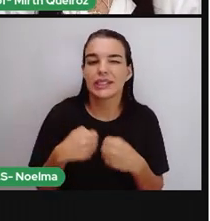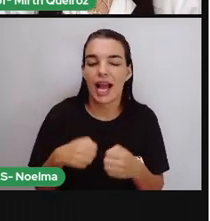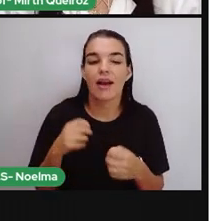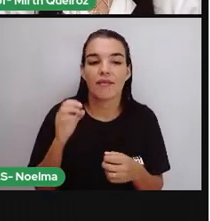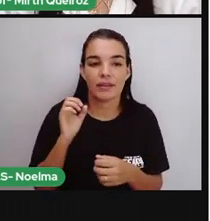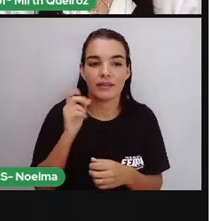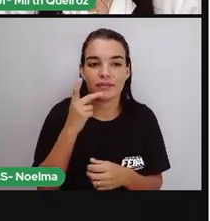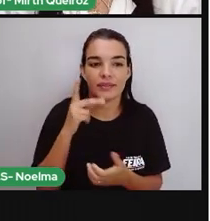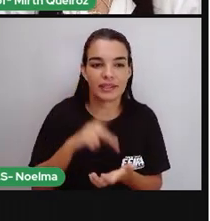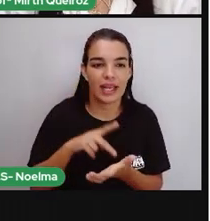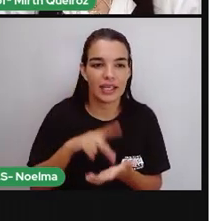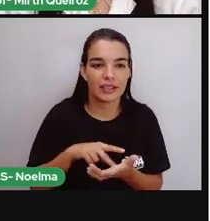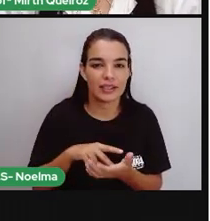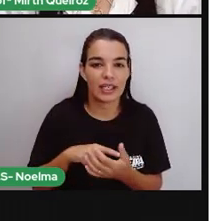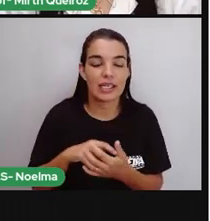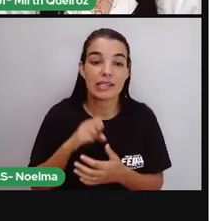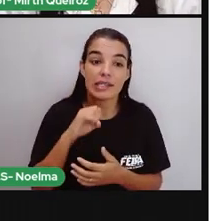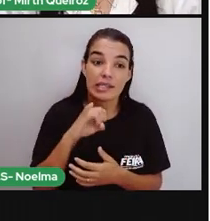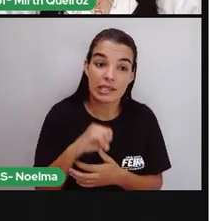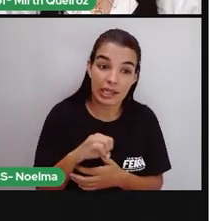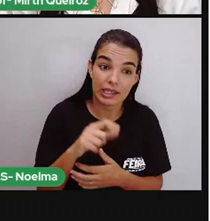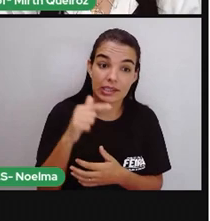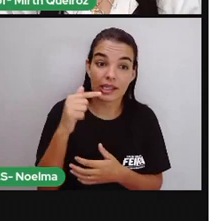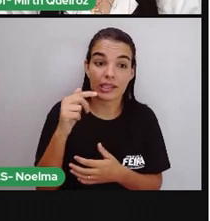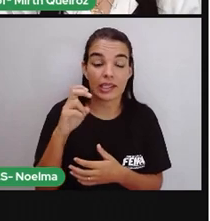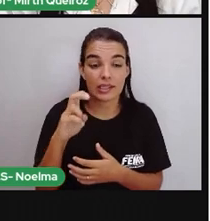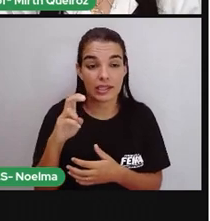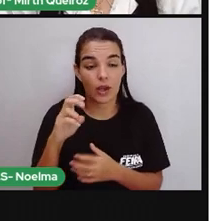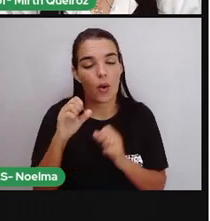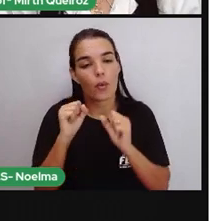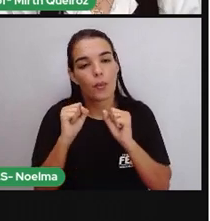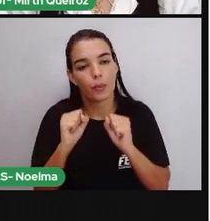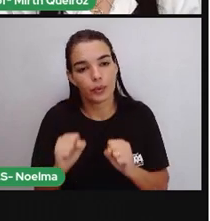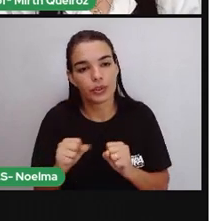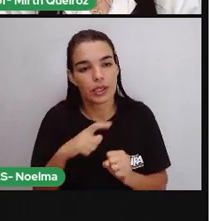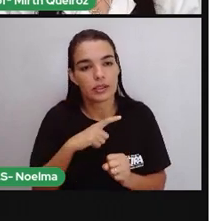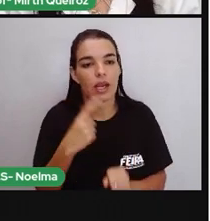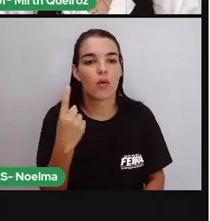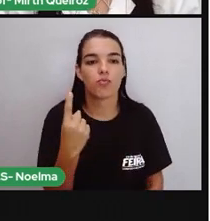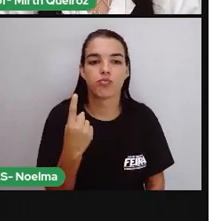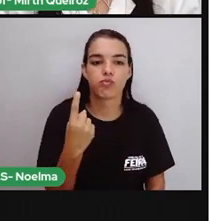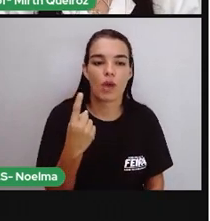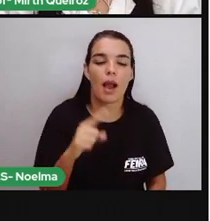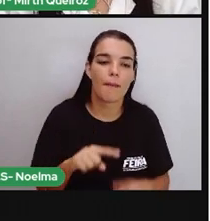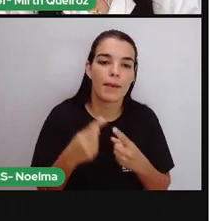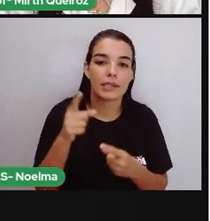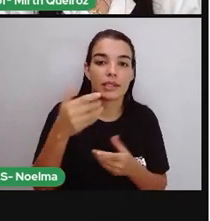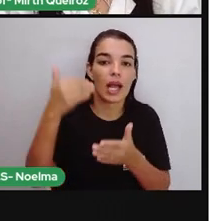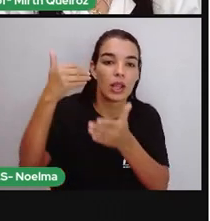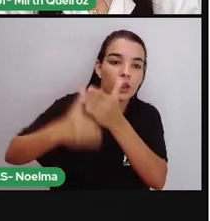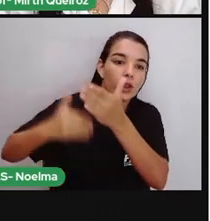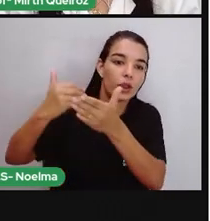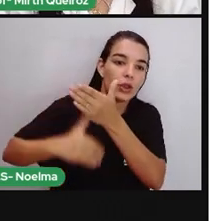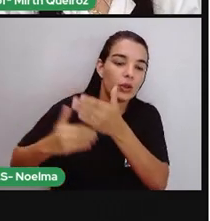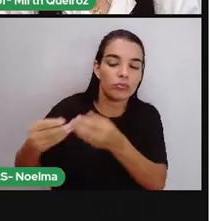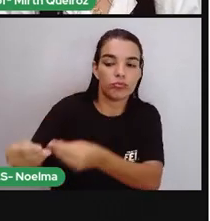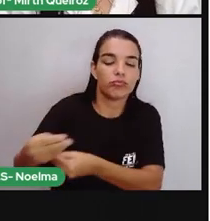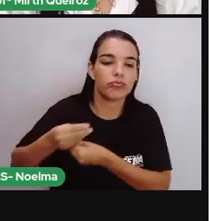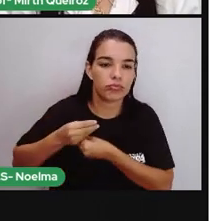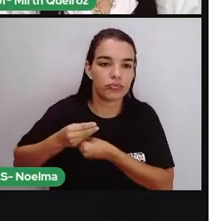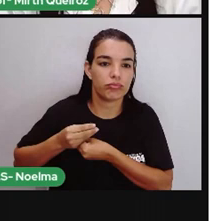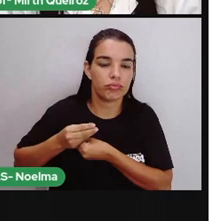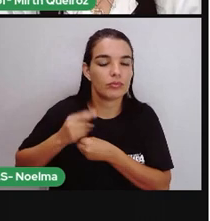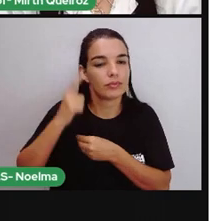custasse 75 centavos, ela precisaria apenas de uma moeda. Mas aqui é o troco recebido por Luana.